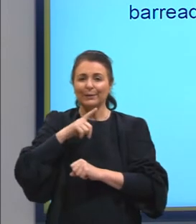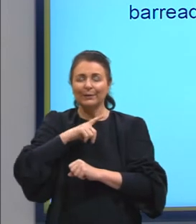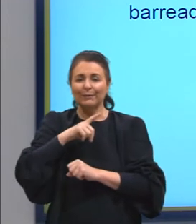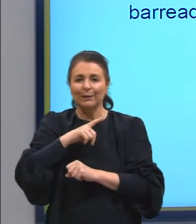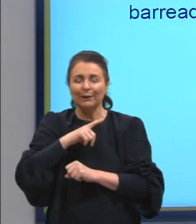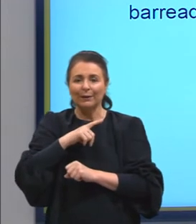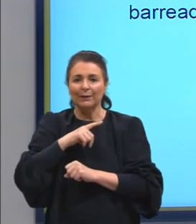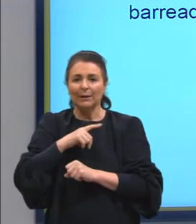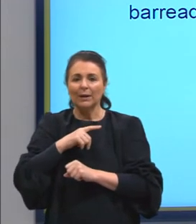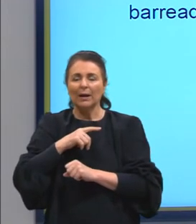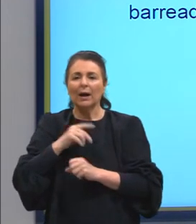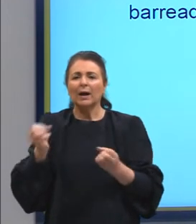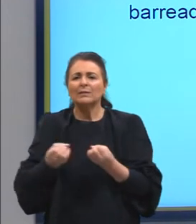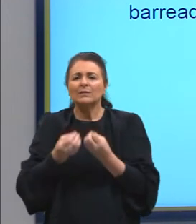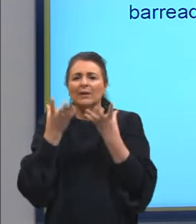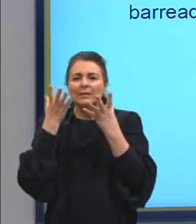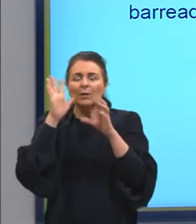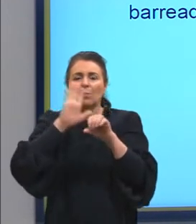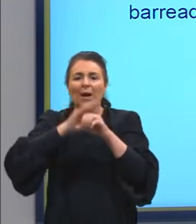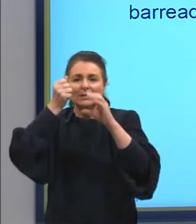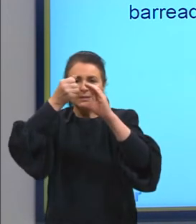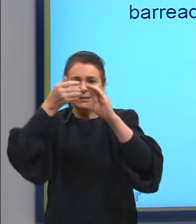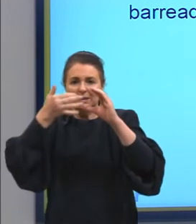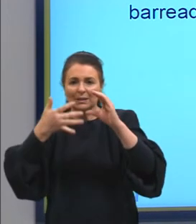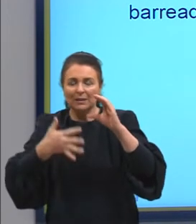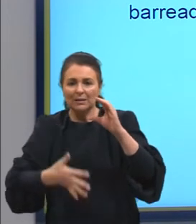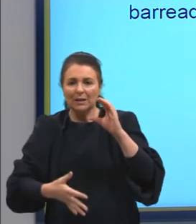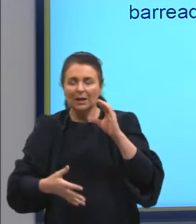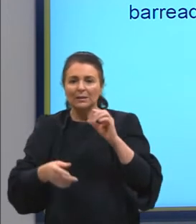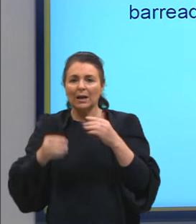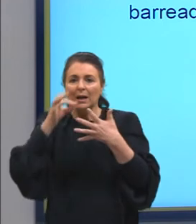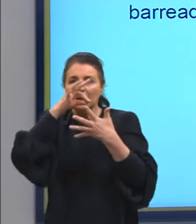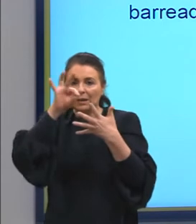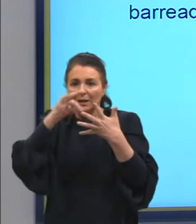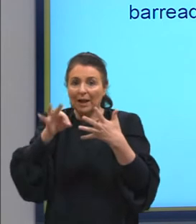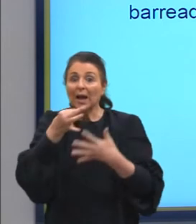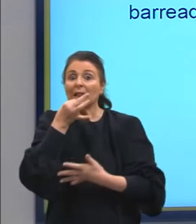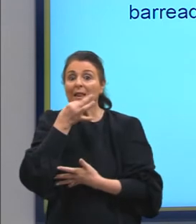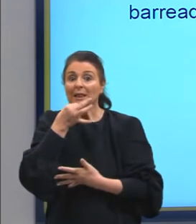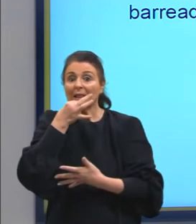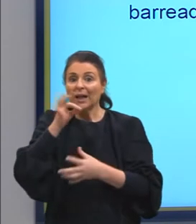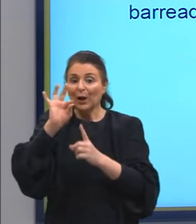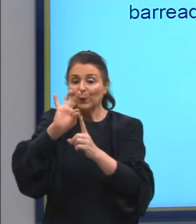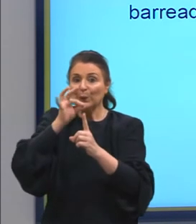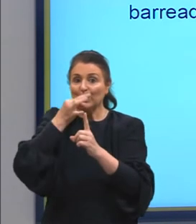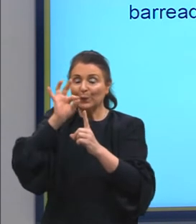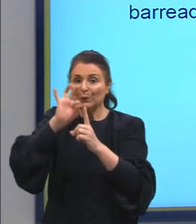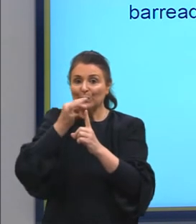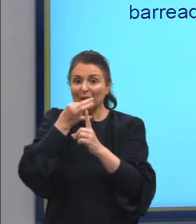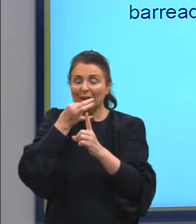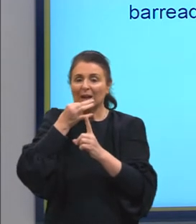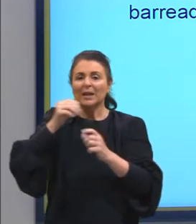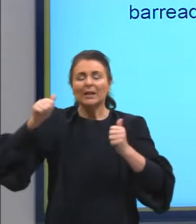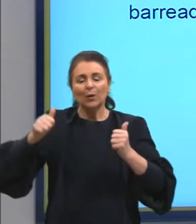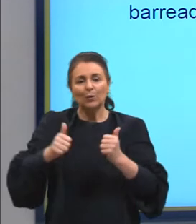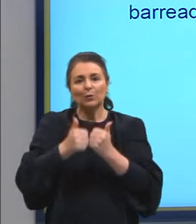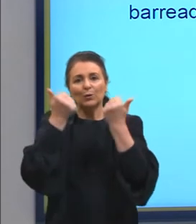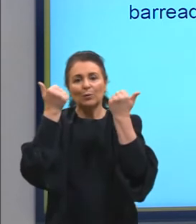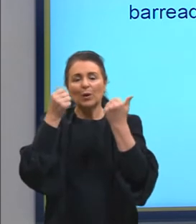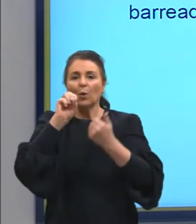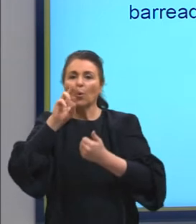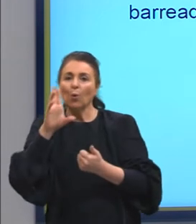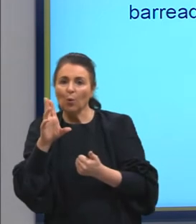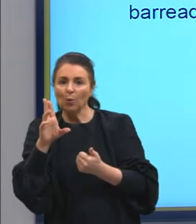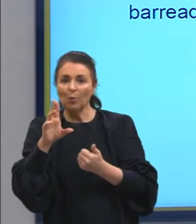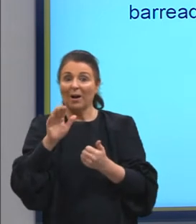entre outras, as mais características, destaca-se a Festa da Uva, Caxias, e a Oktoberfest, ou as